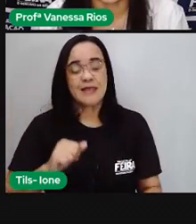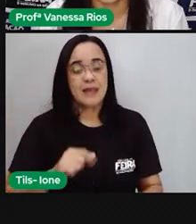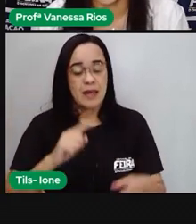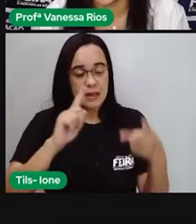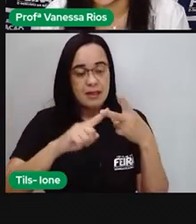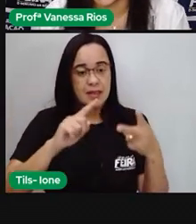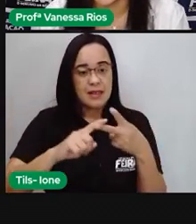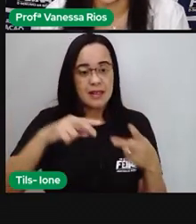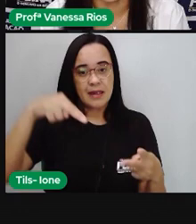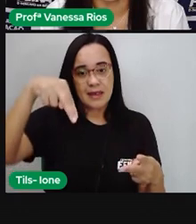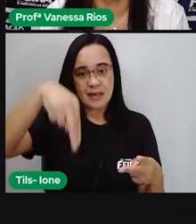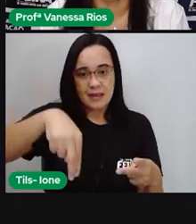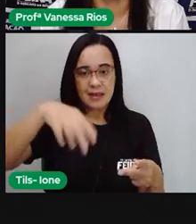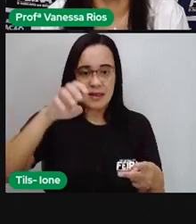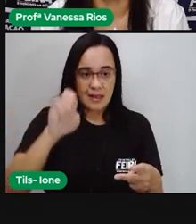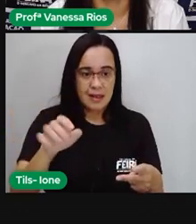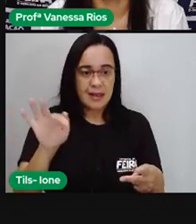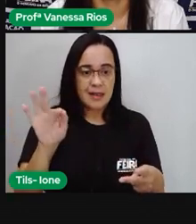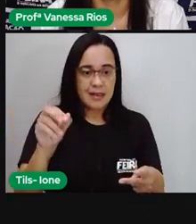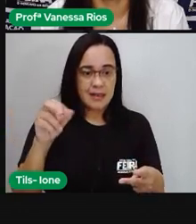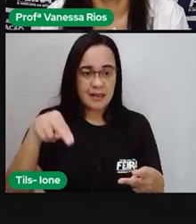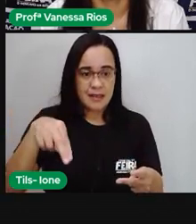aí esse processo de filtração.